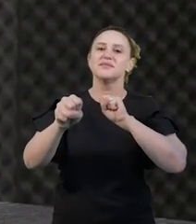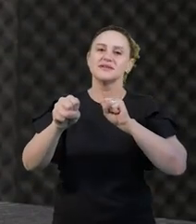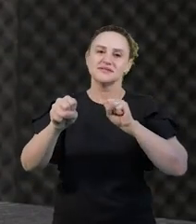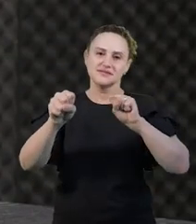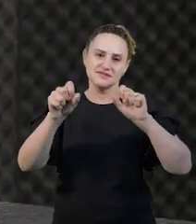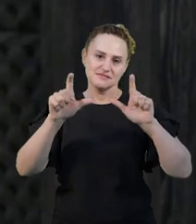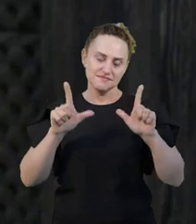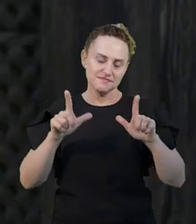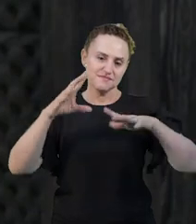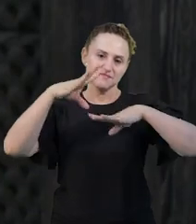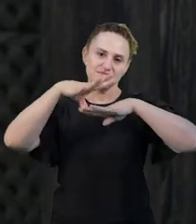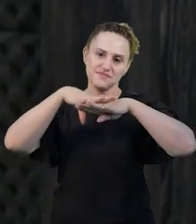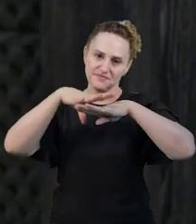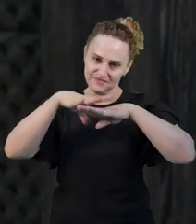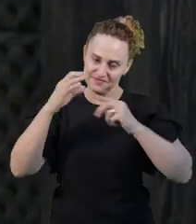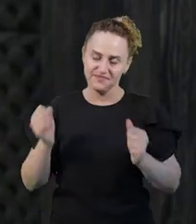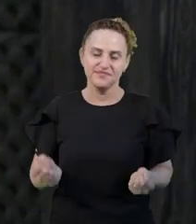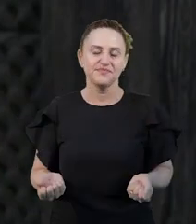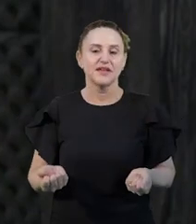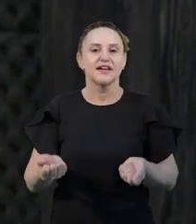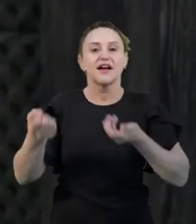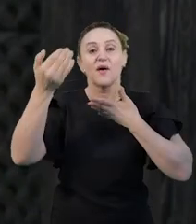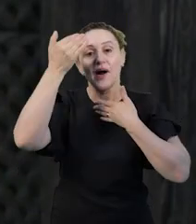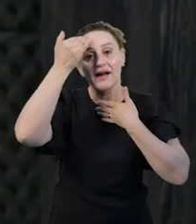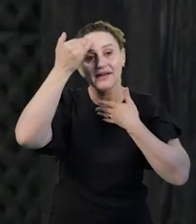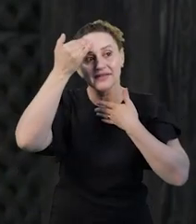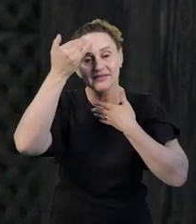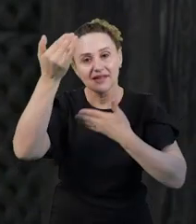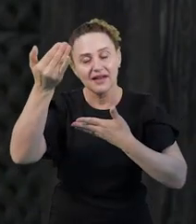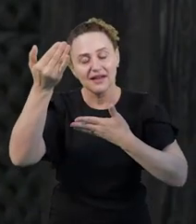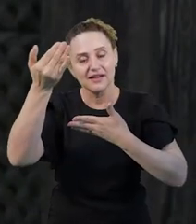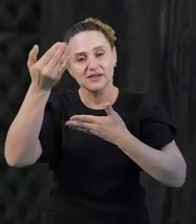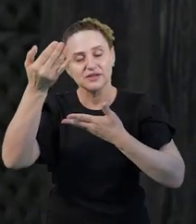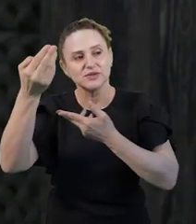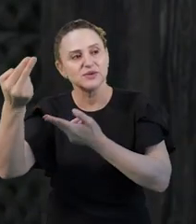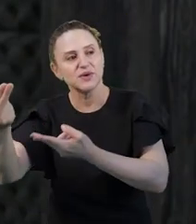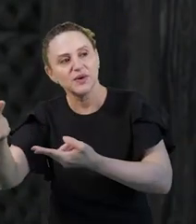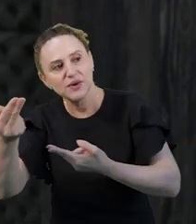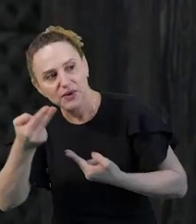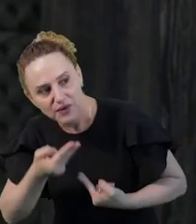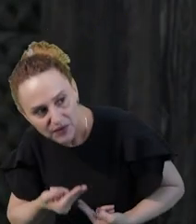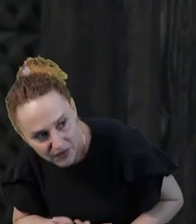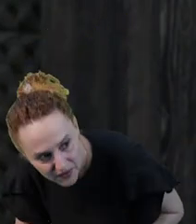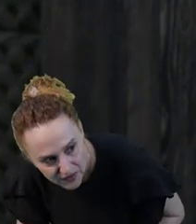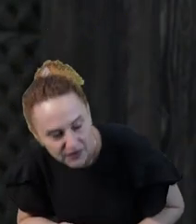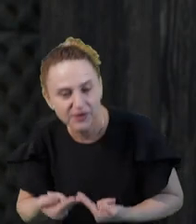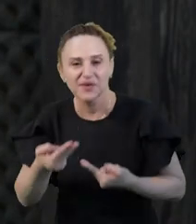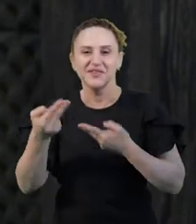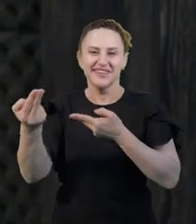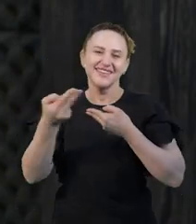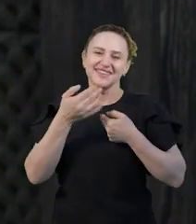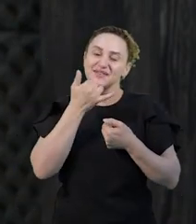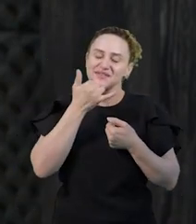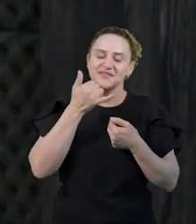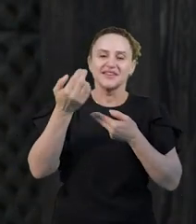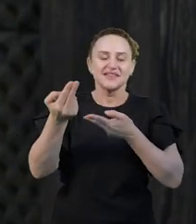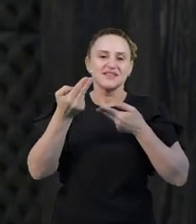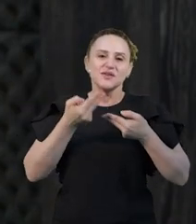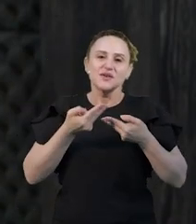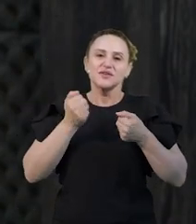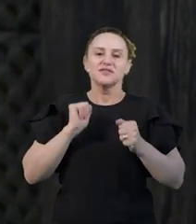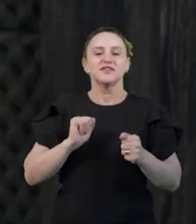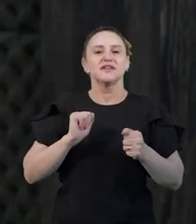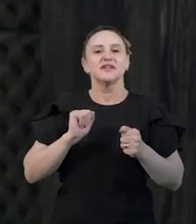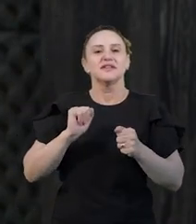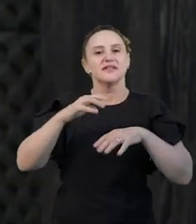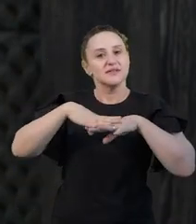matemática. Bom, primeiramente agradeço o convite que me foi formulado, né? É sempre bom estar presente nos momentos em que se